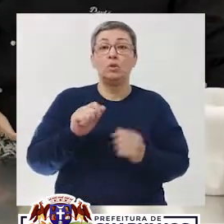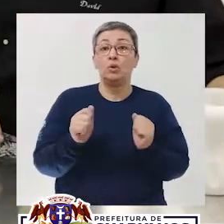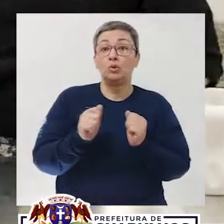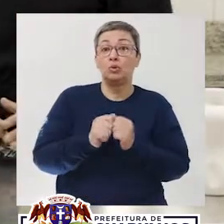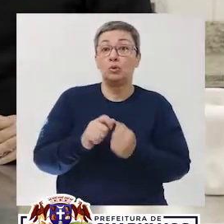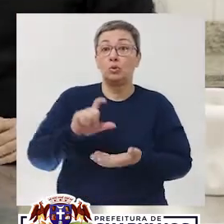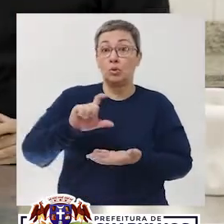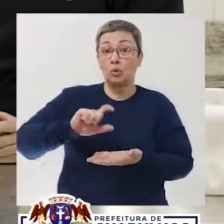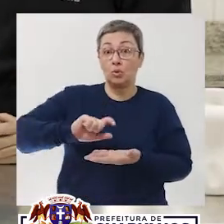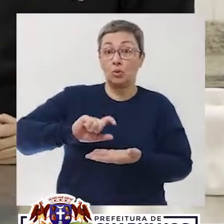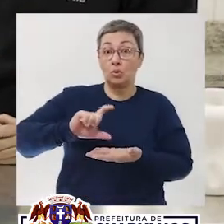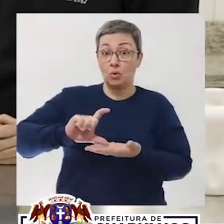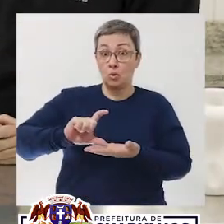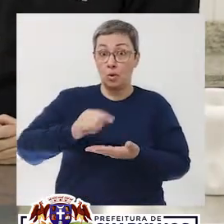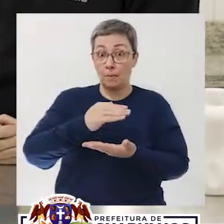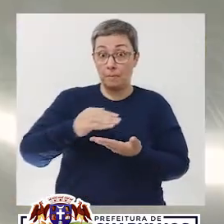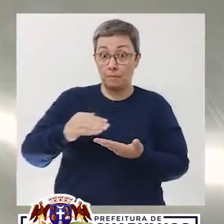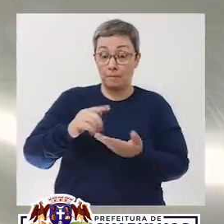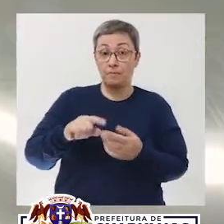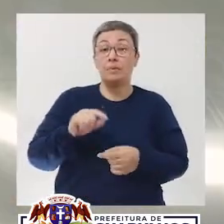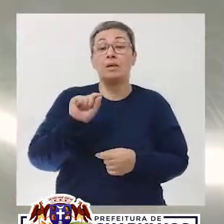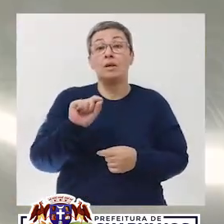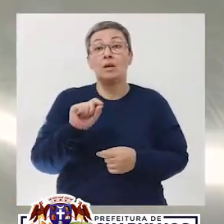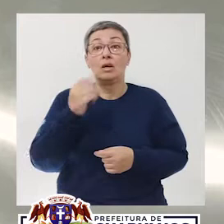Com uma xícara e meia de açúcar de confeiteiro.